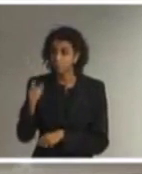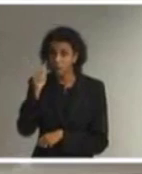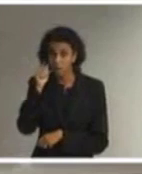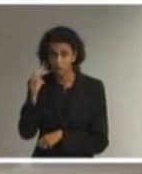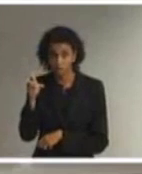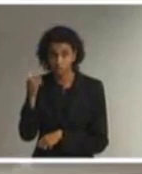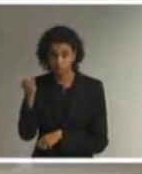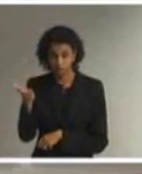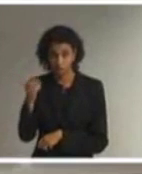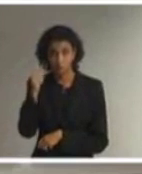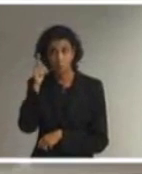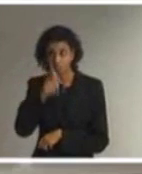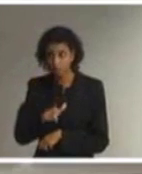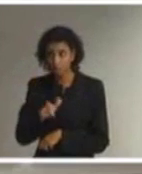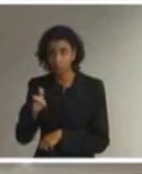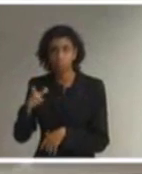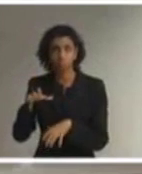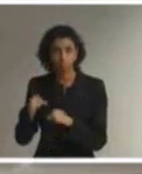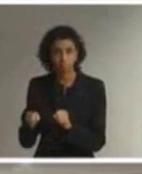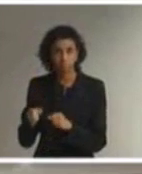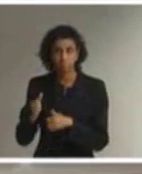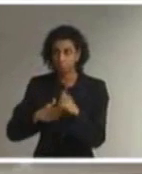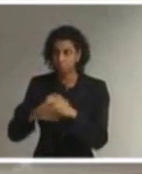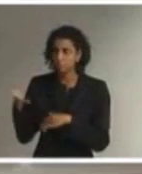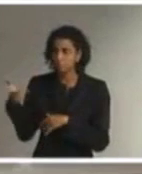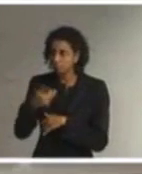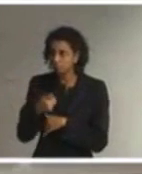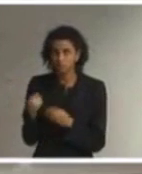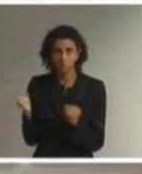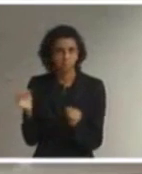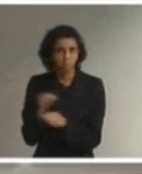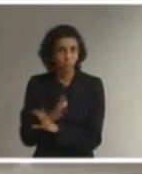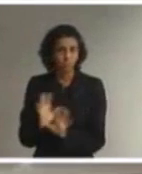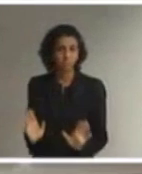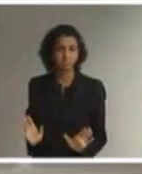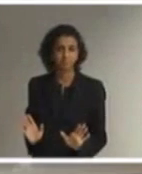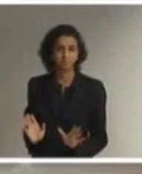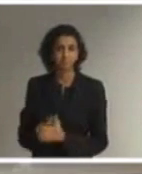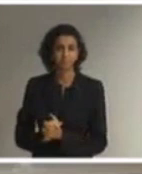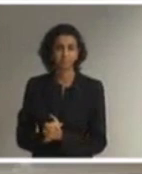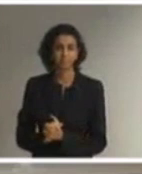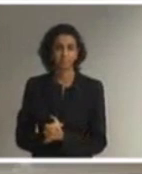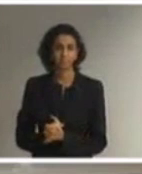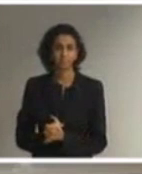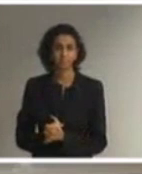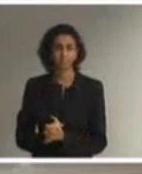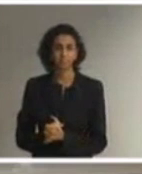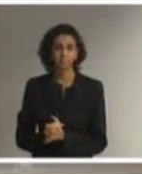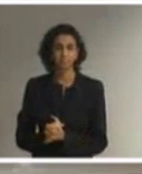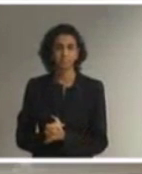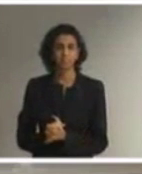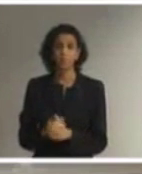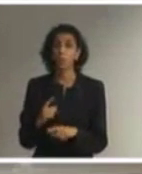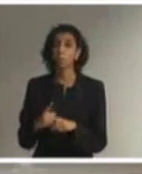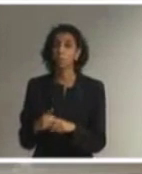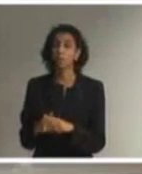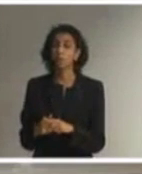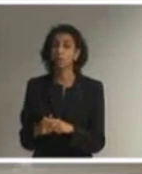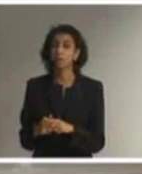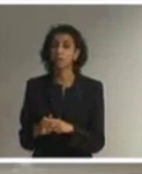e de competência dessa pessoa com deficiência. Ora, para quê? Para eventualmente